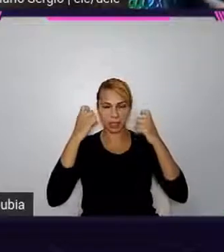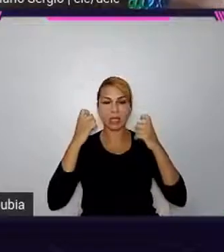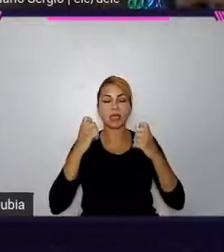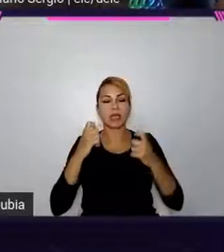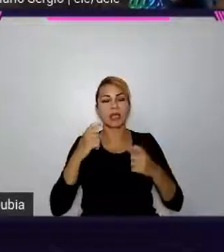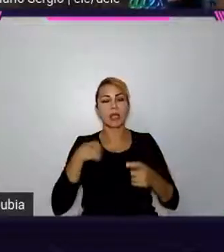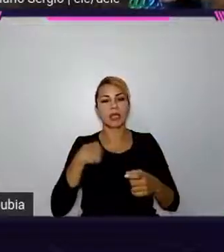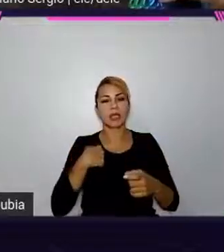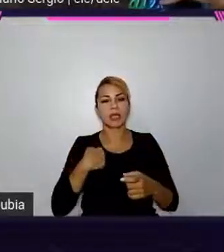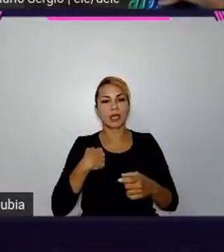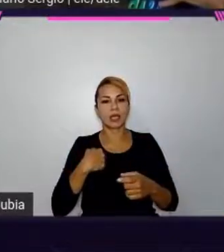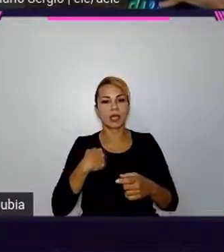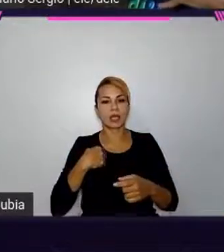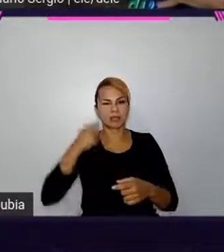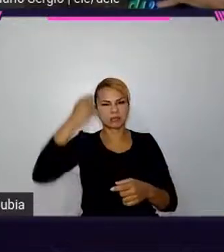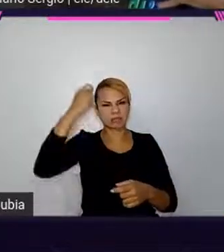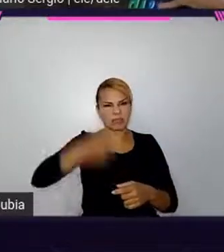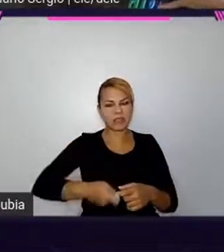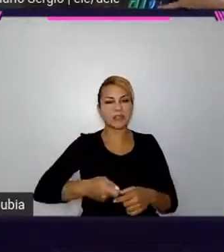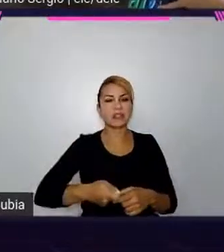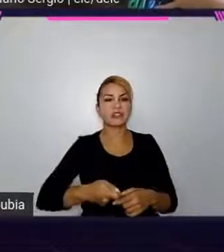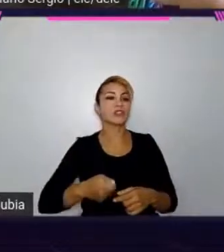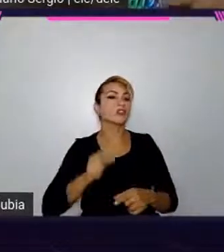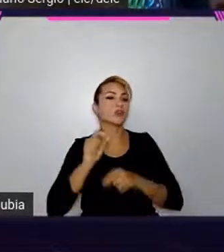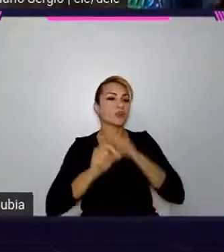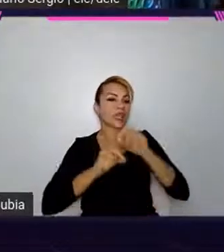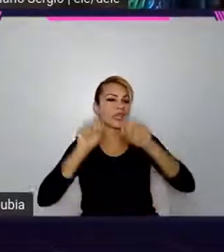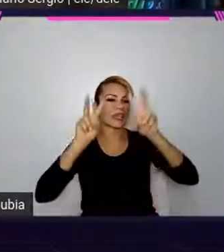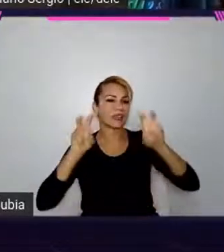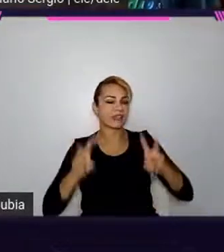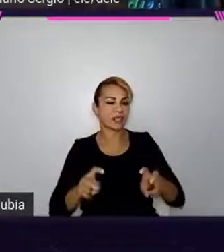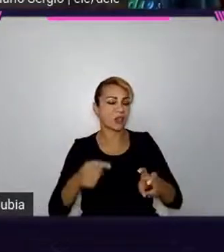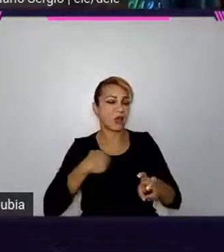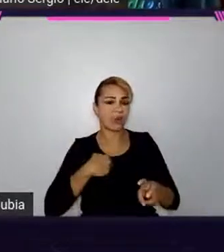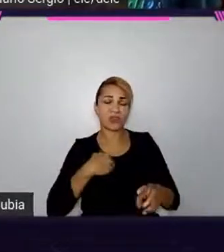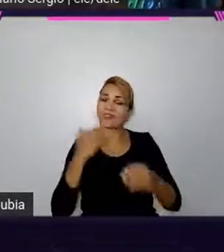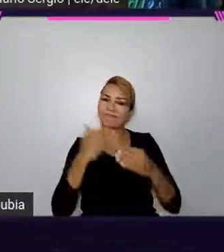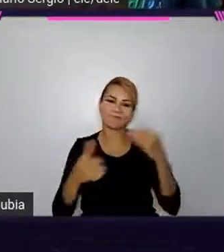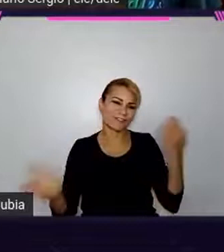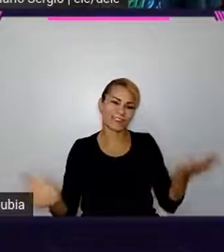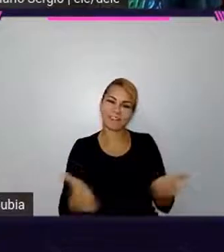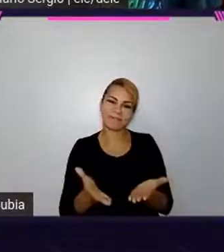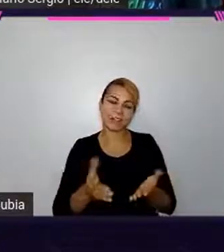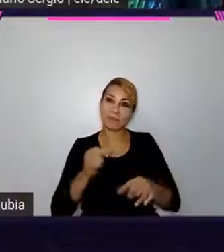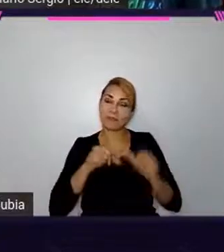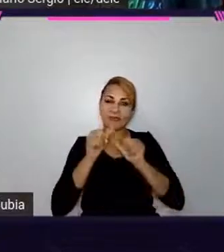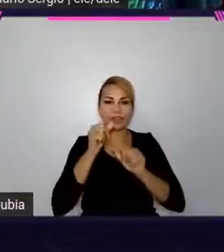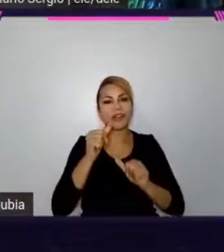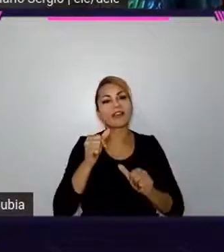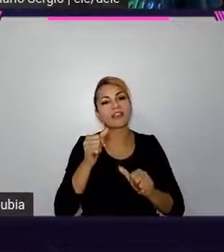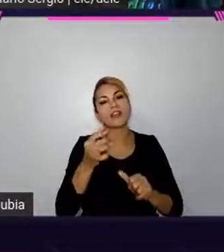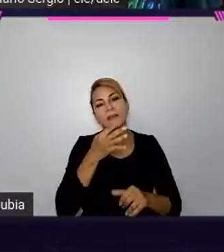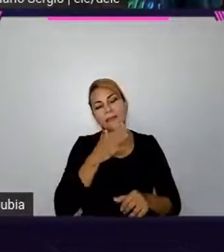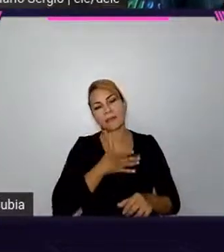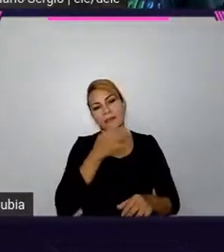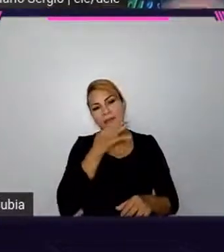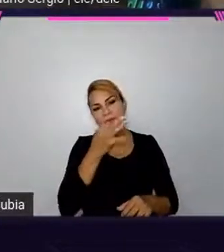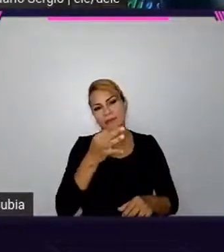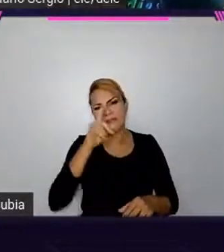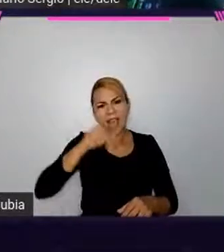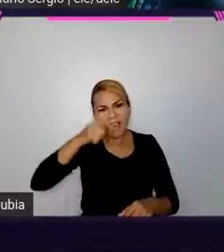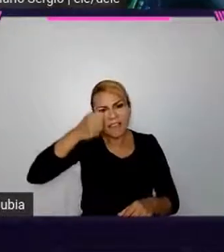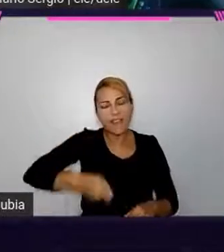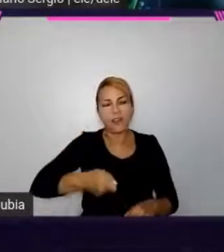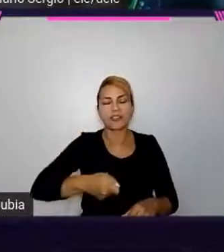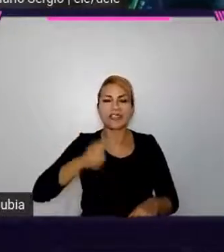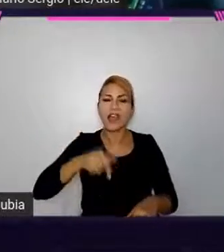posições que hoje eu não concordo mais, de forma muito forte. E aí vai naquela coisa do julgamento, né? Porque você falou, pô,